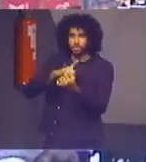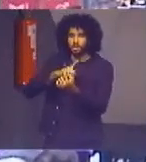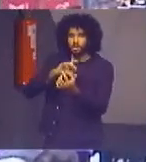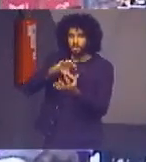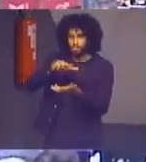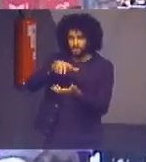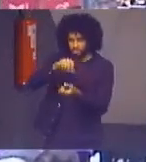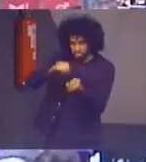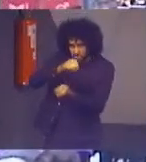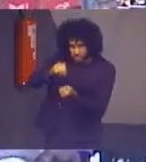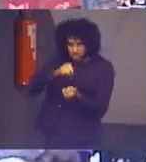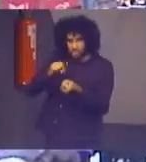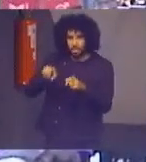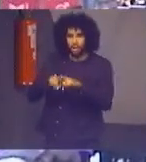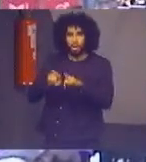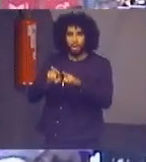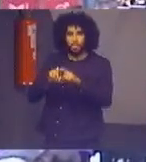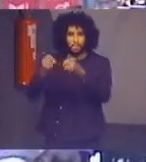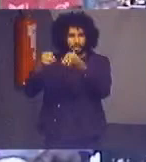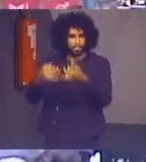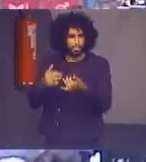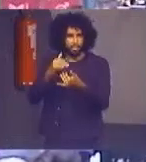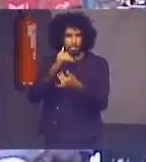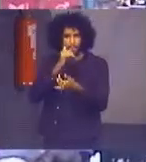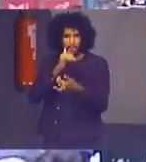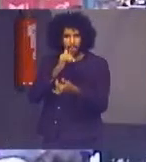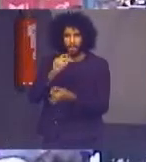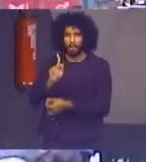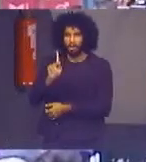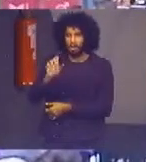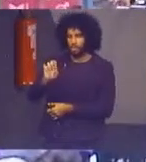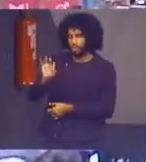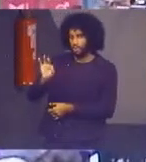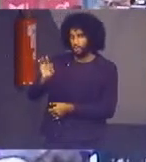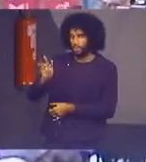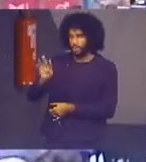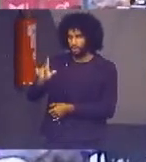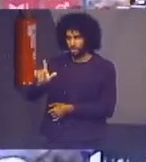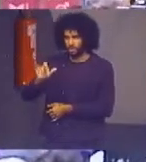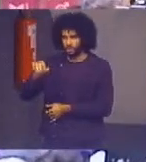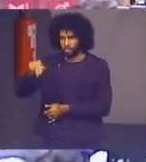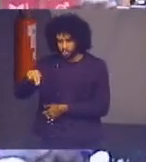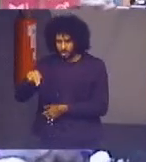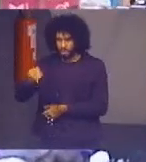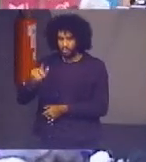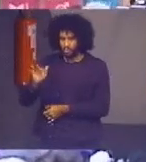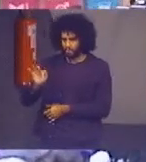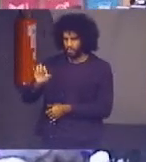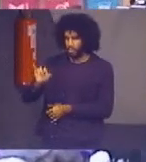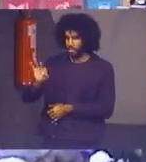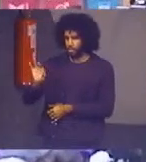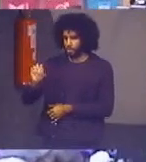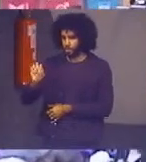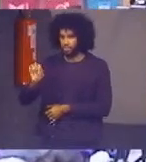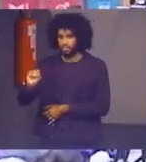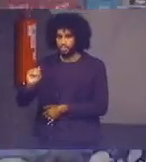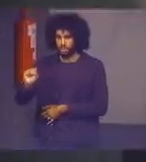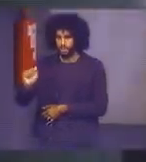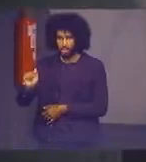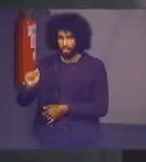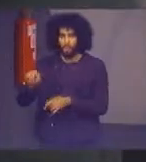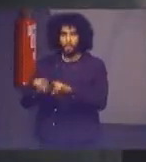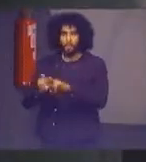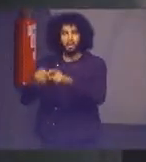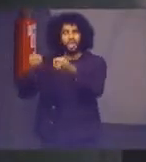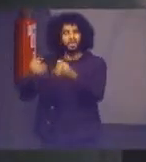proferida pela doutora Ketley Feitosa porque discutir meio ambiente em qualquer